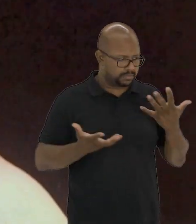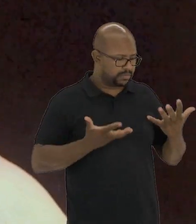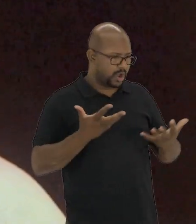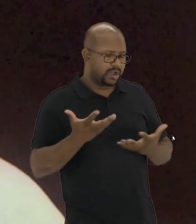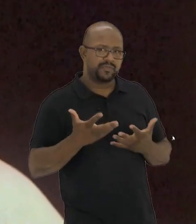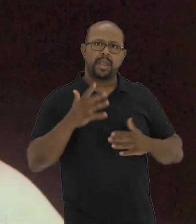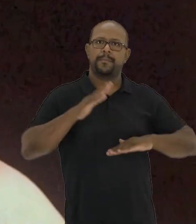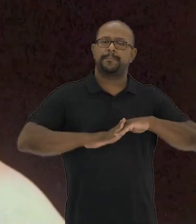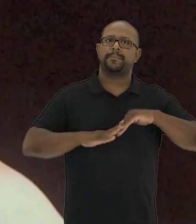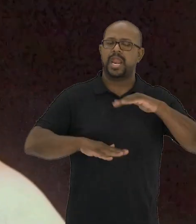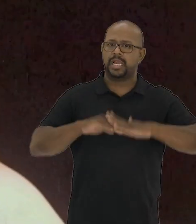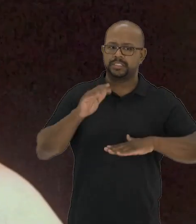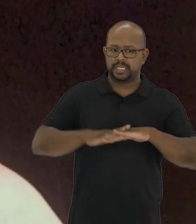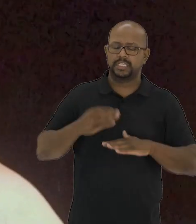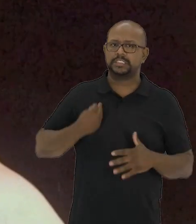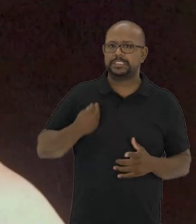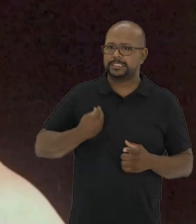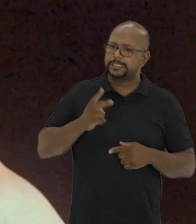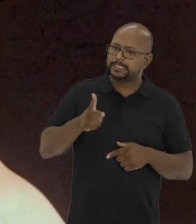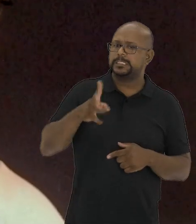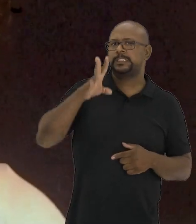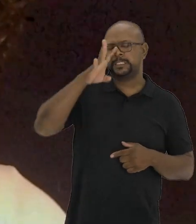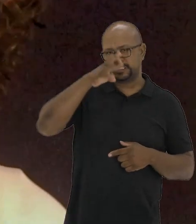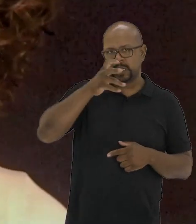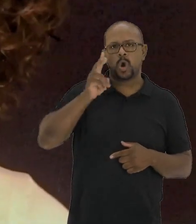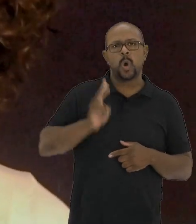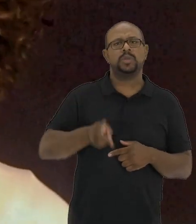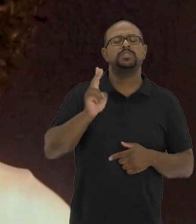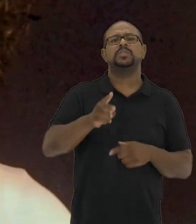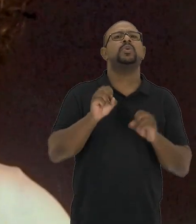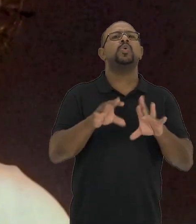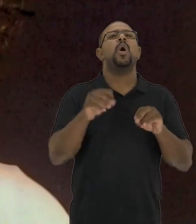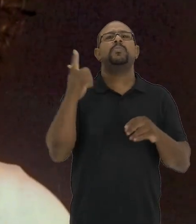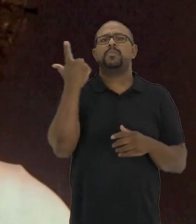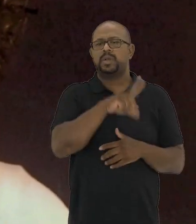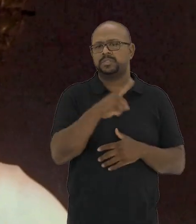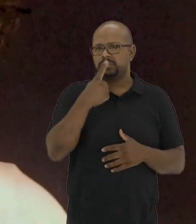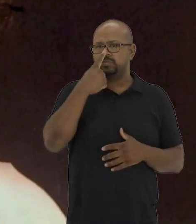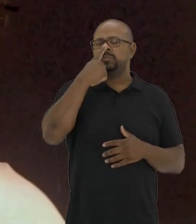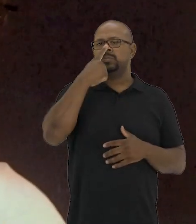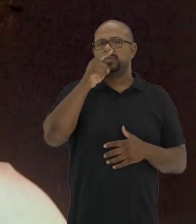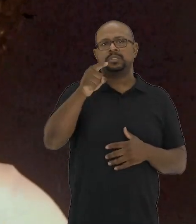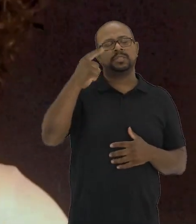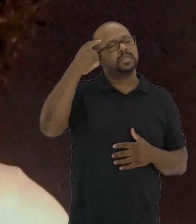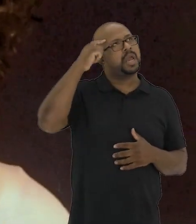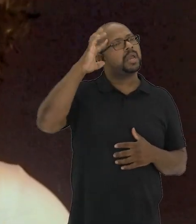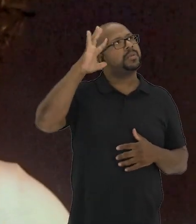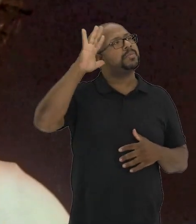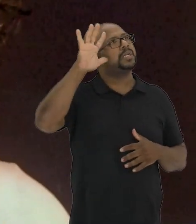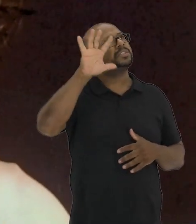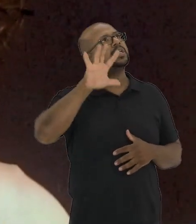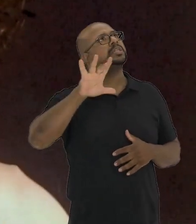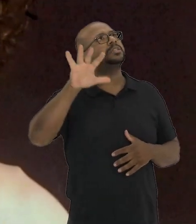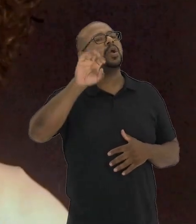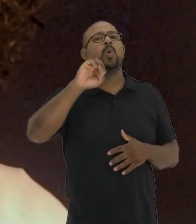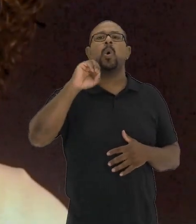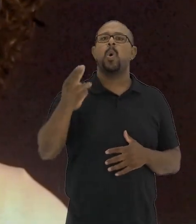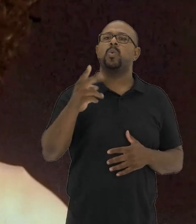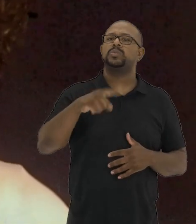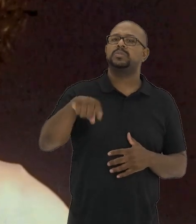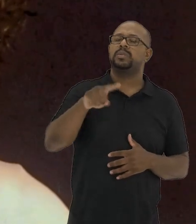mas que nos move como uma prática de existência cotidiana? Como posso me aproximar da